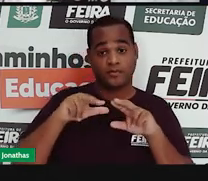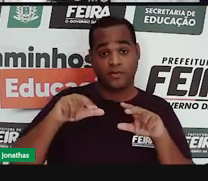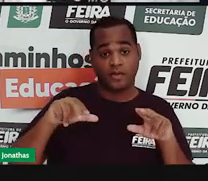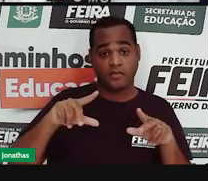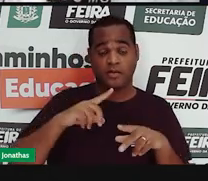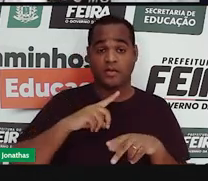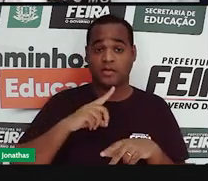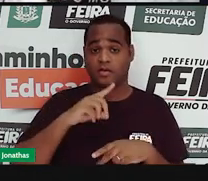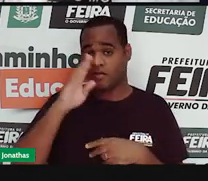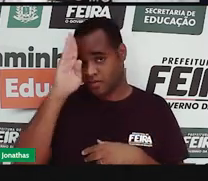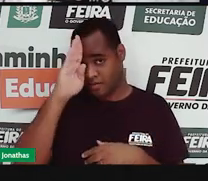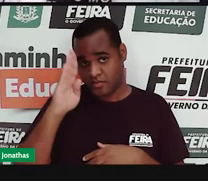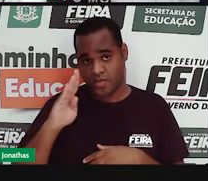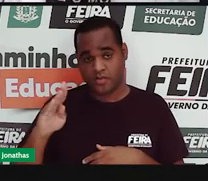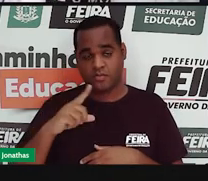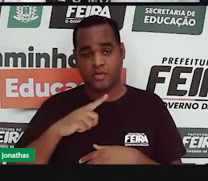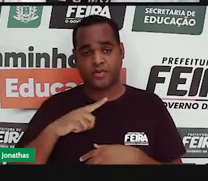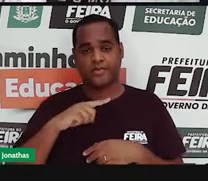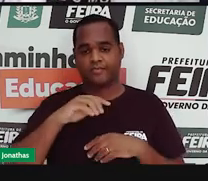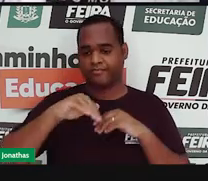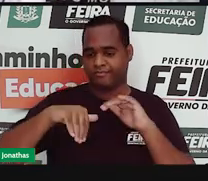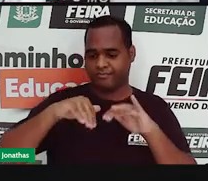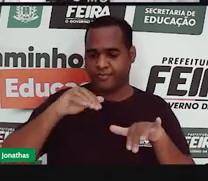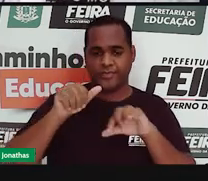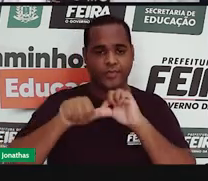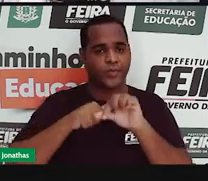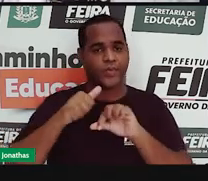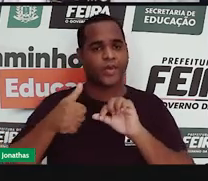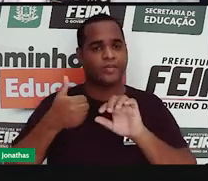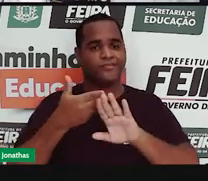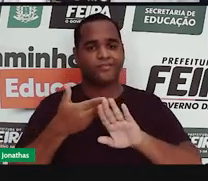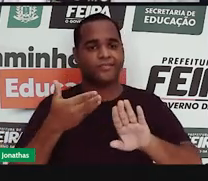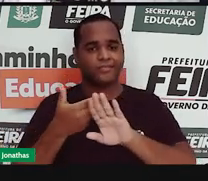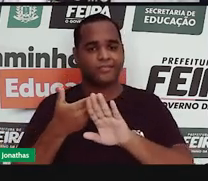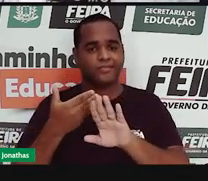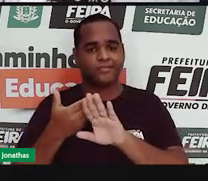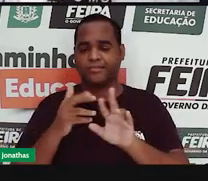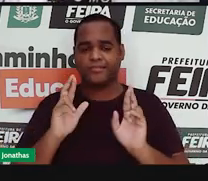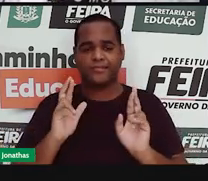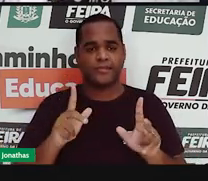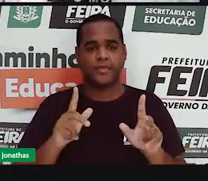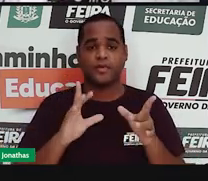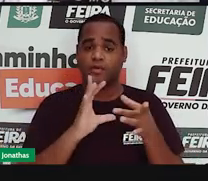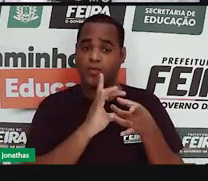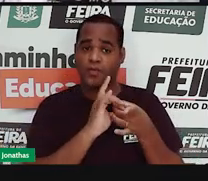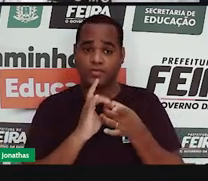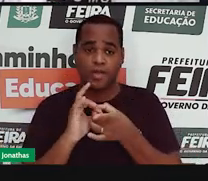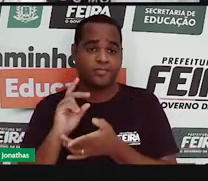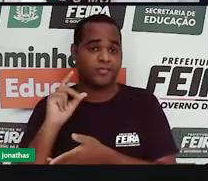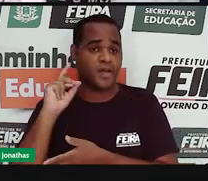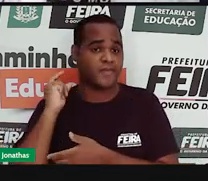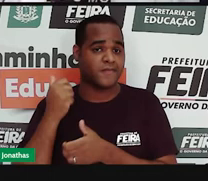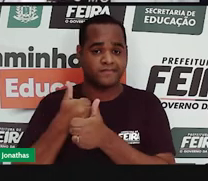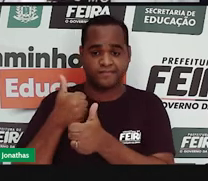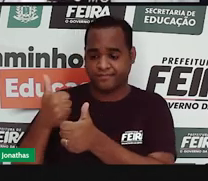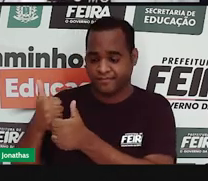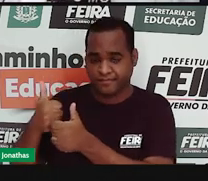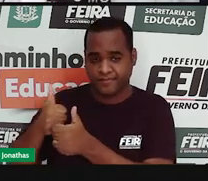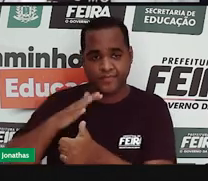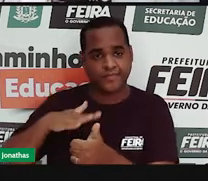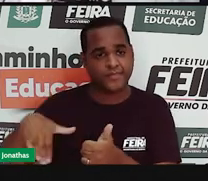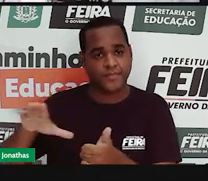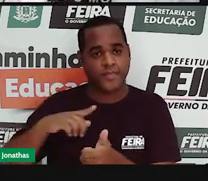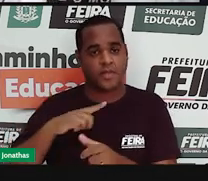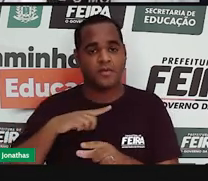se separar de Portugal. Também todo o contexto da época que outras nações vizinhas também já passavam processos